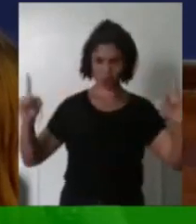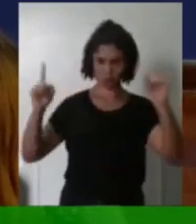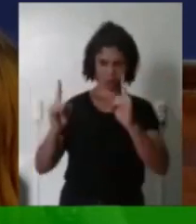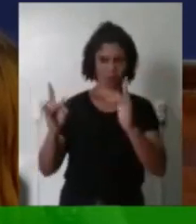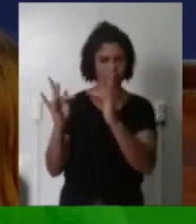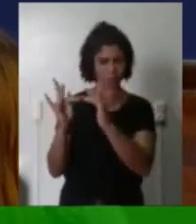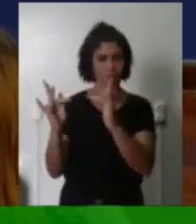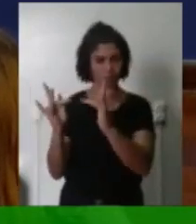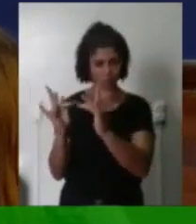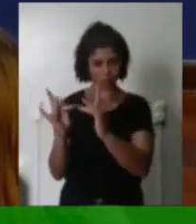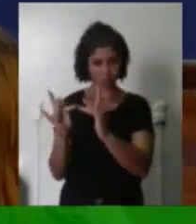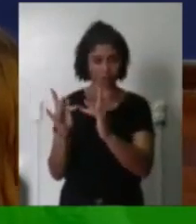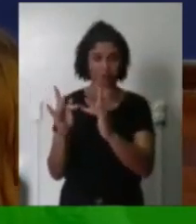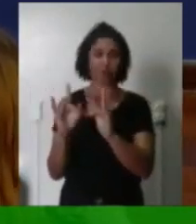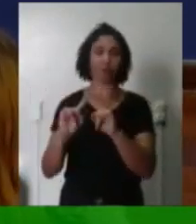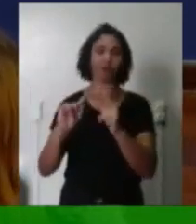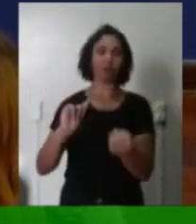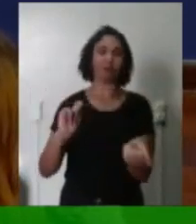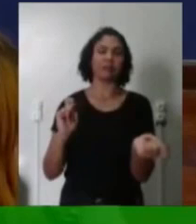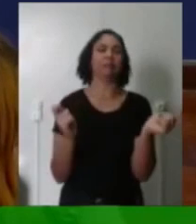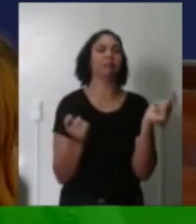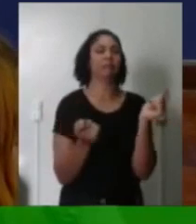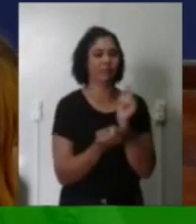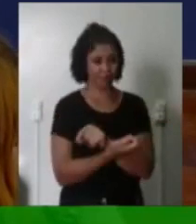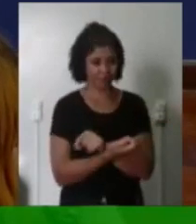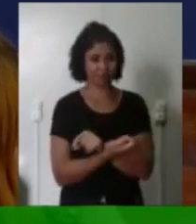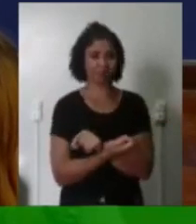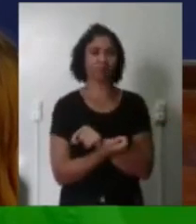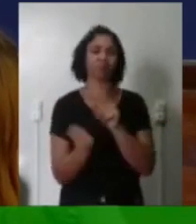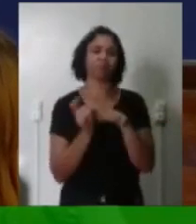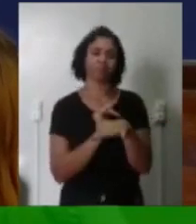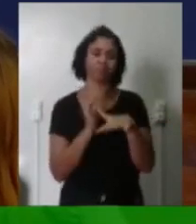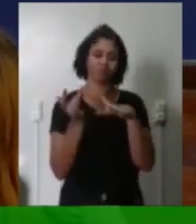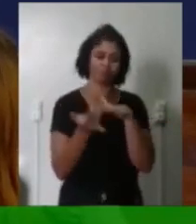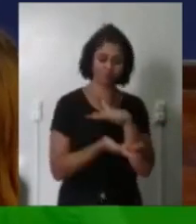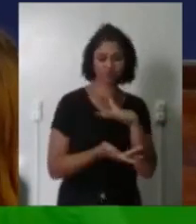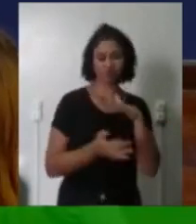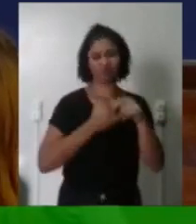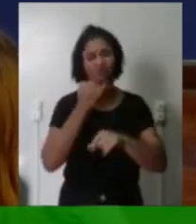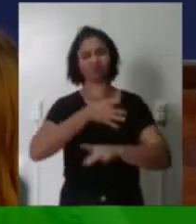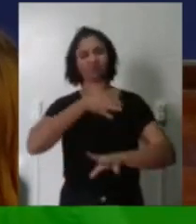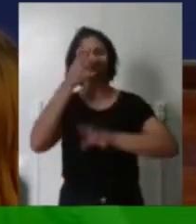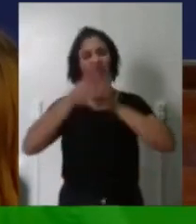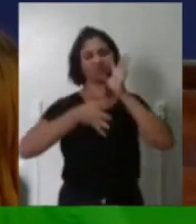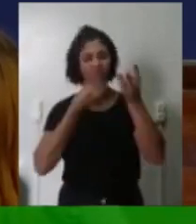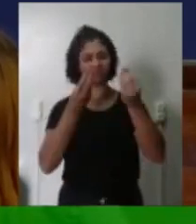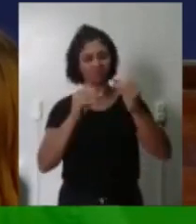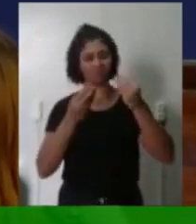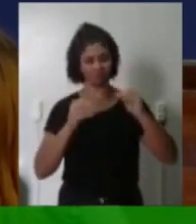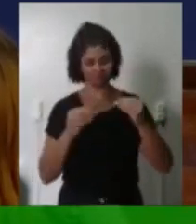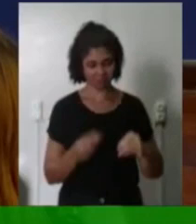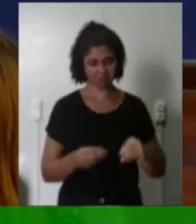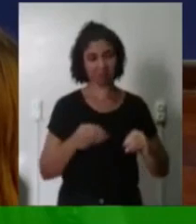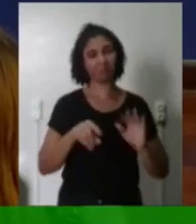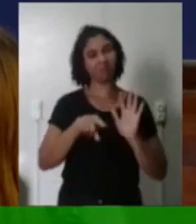Mas ao mesmo tempo faz um péssimo uso das redes sociais e da internet Porque é